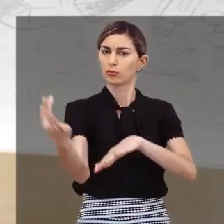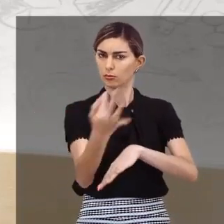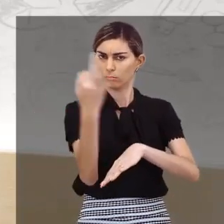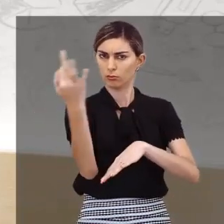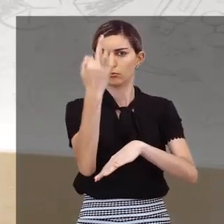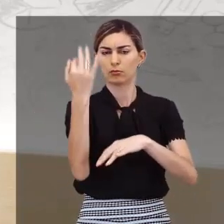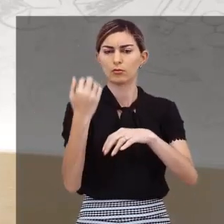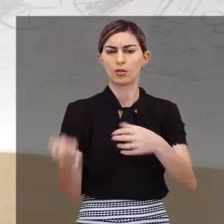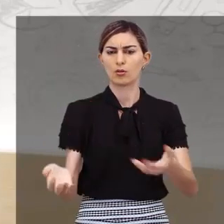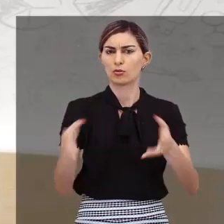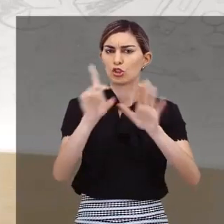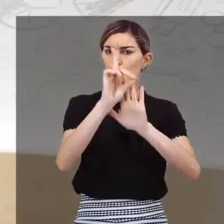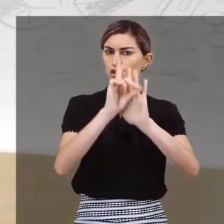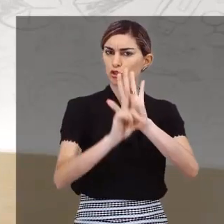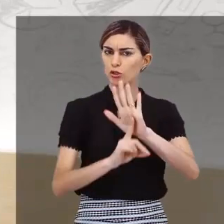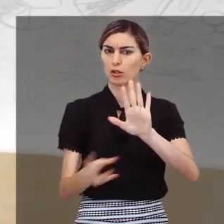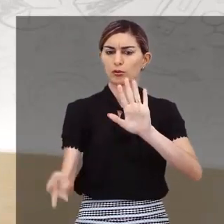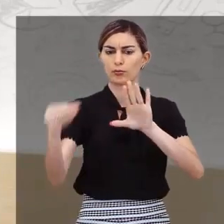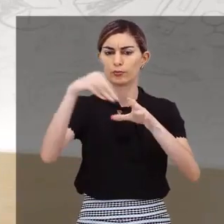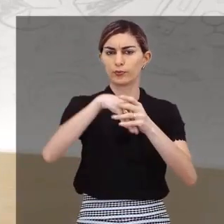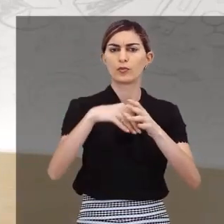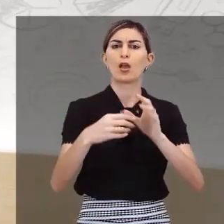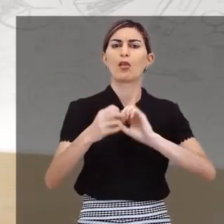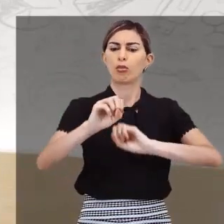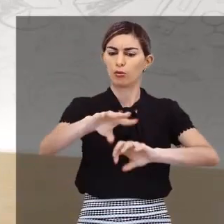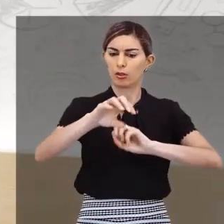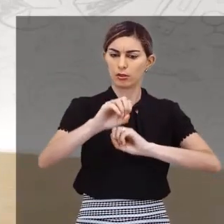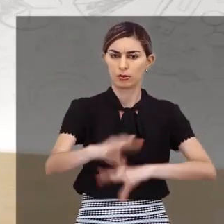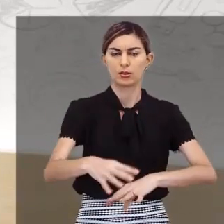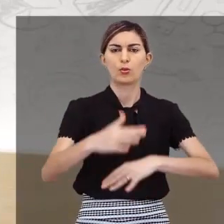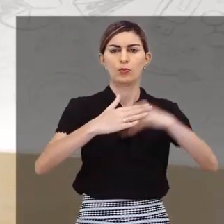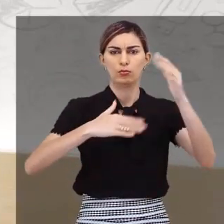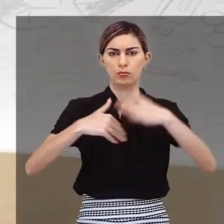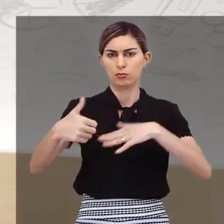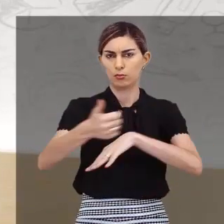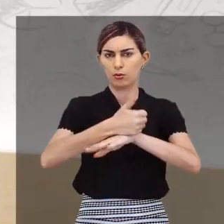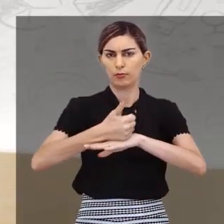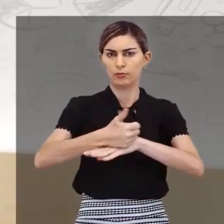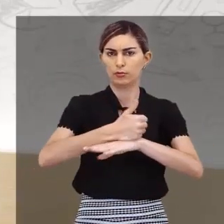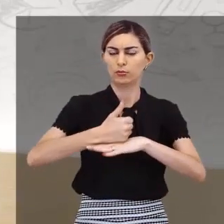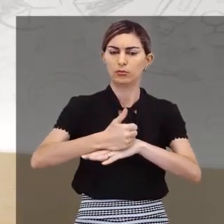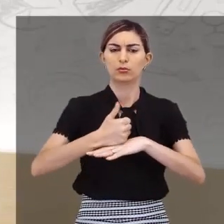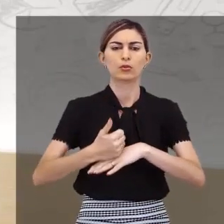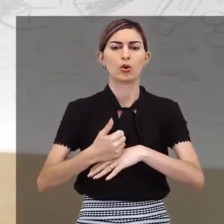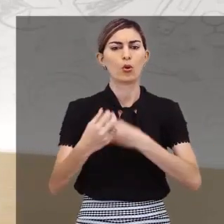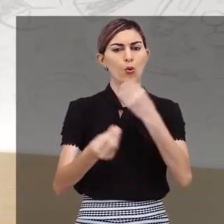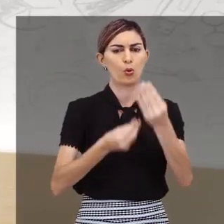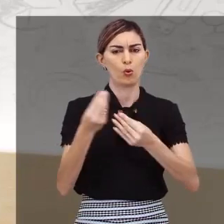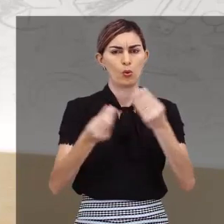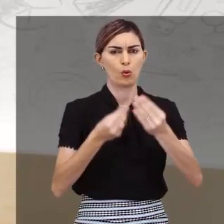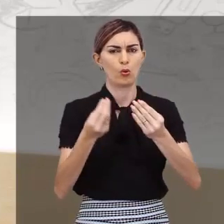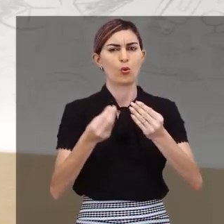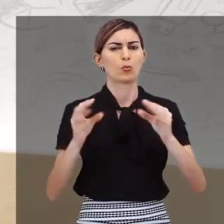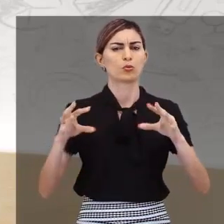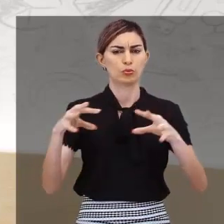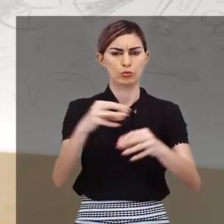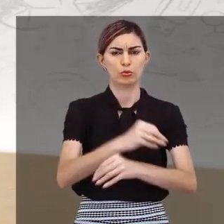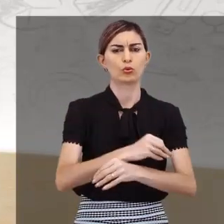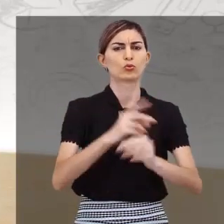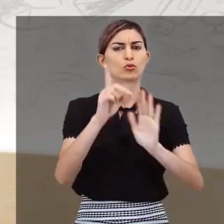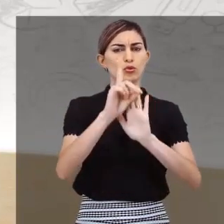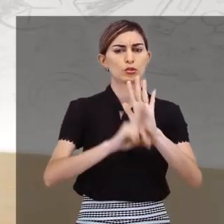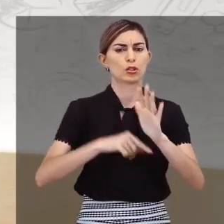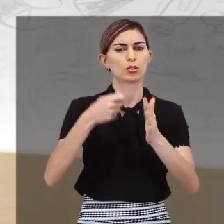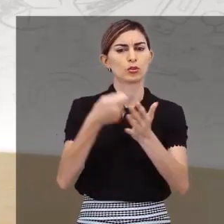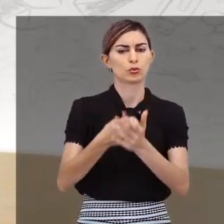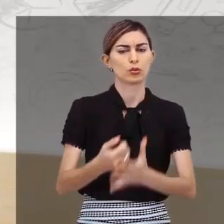incluir o direito à educação e à profissionalização, como dois direitos que devem ser